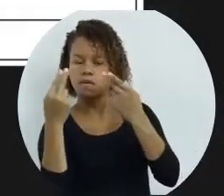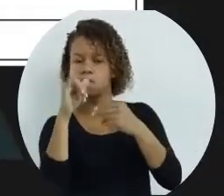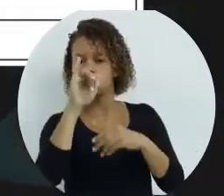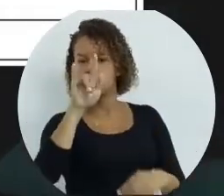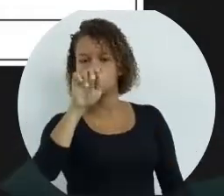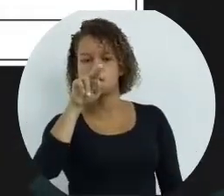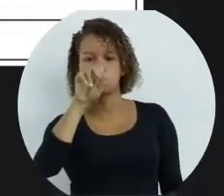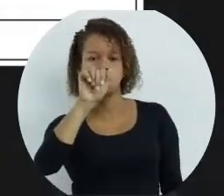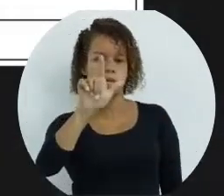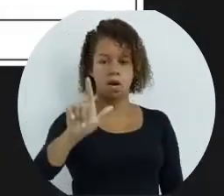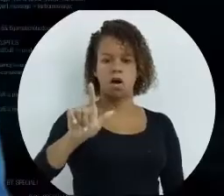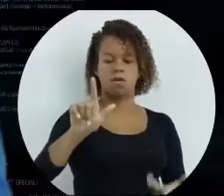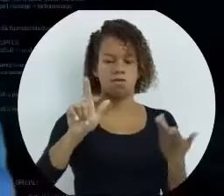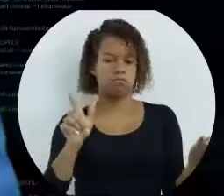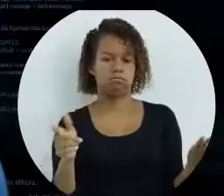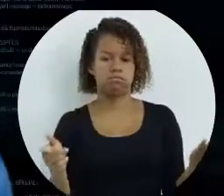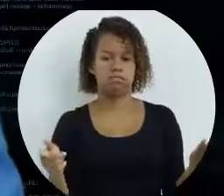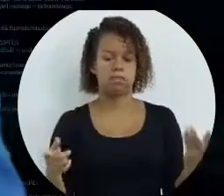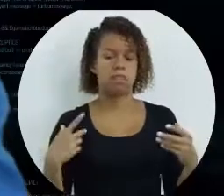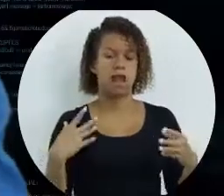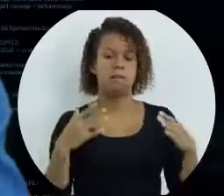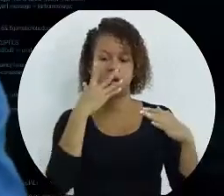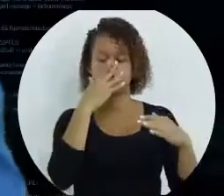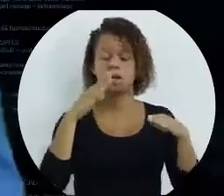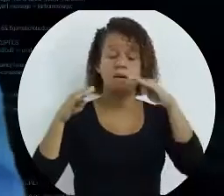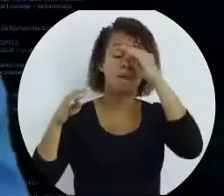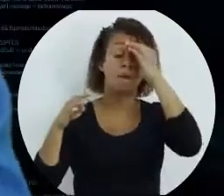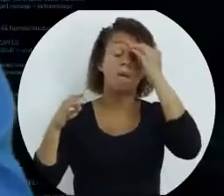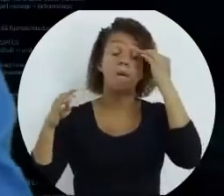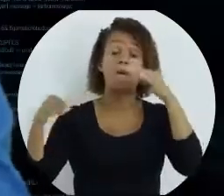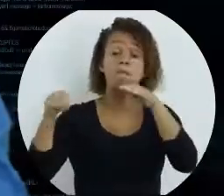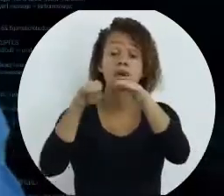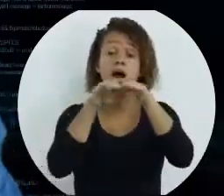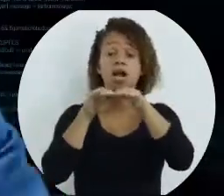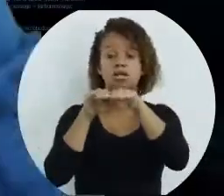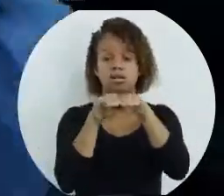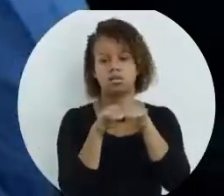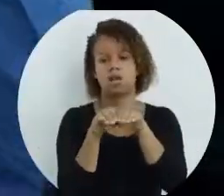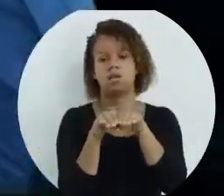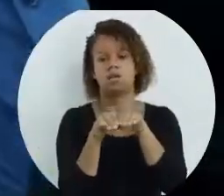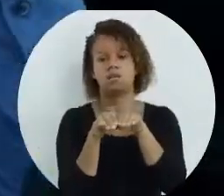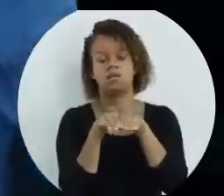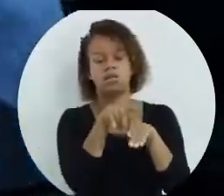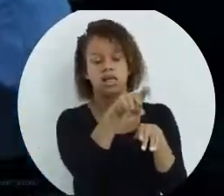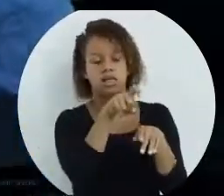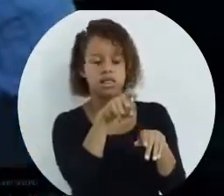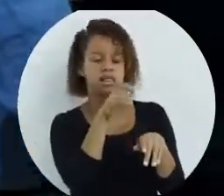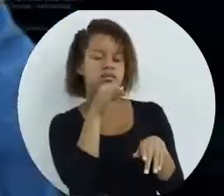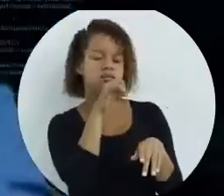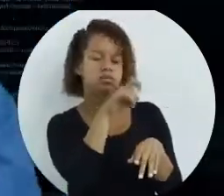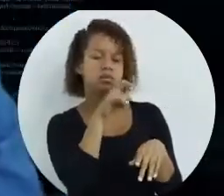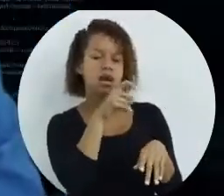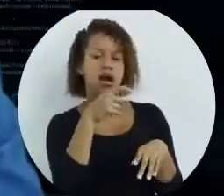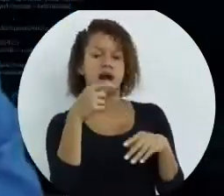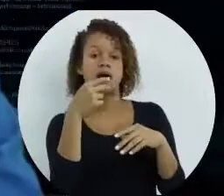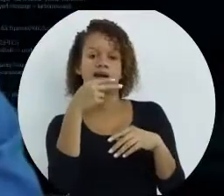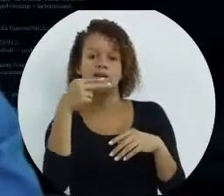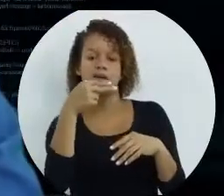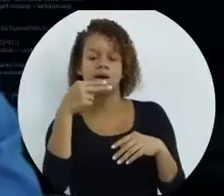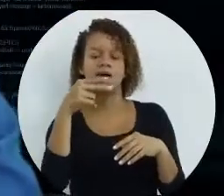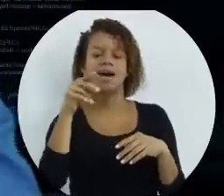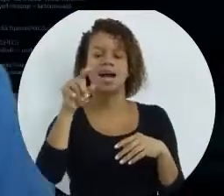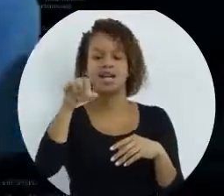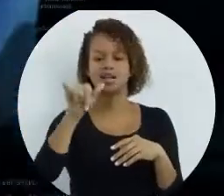ser o equivalente à comparação de igualdade. É como se você dissesse, x é igual a y.